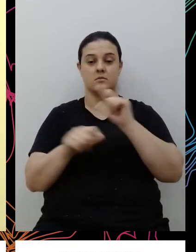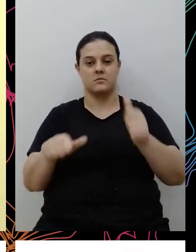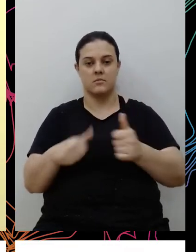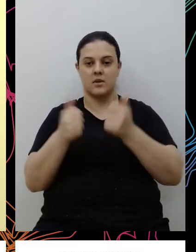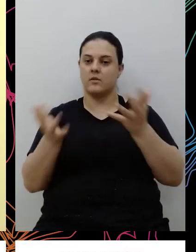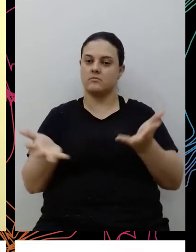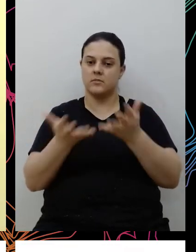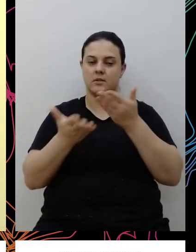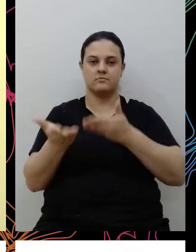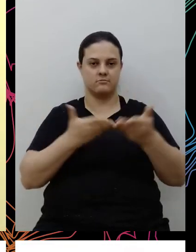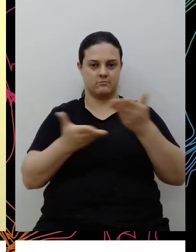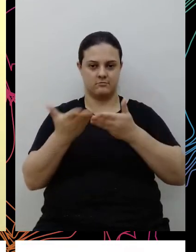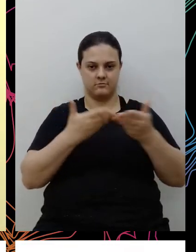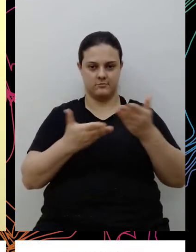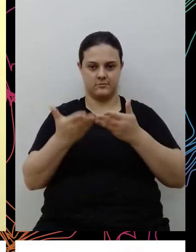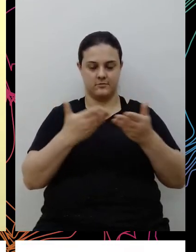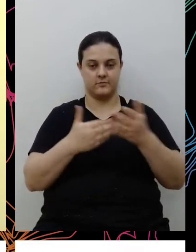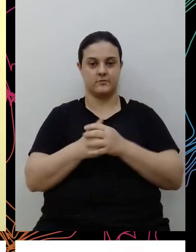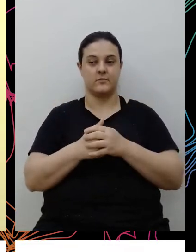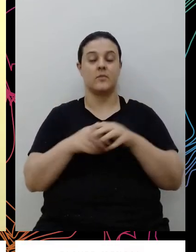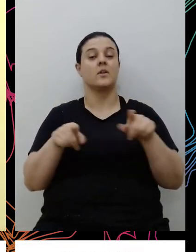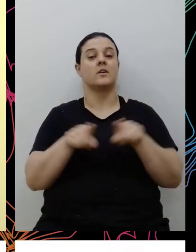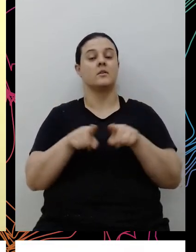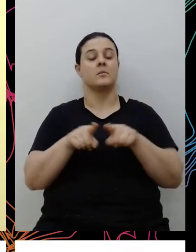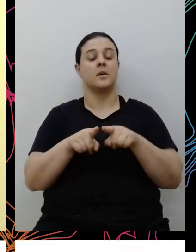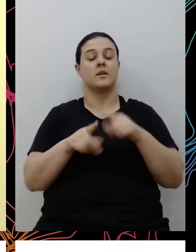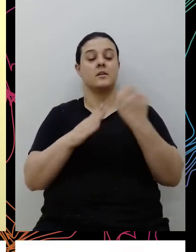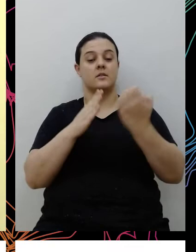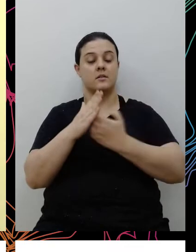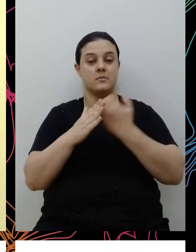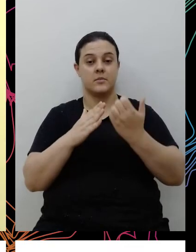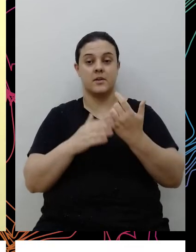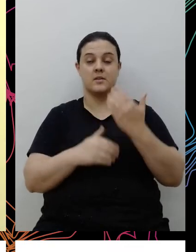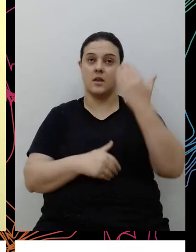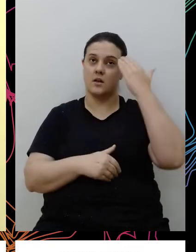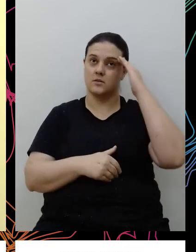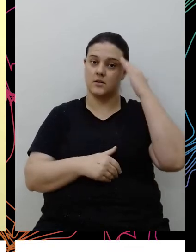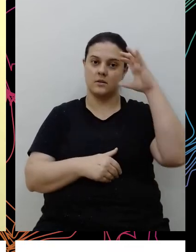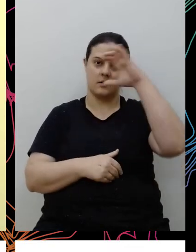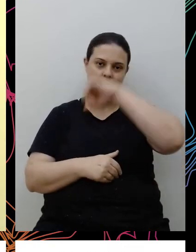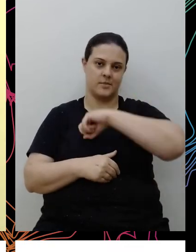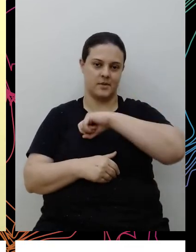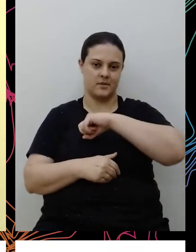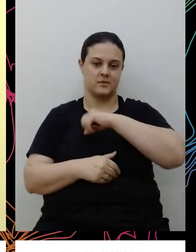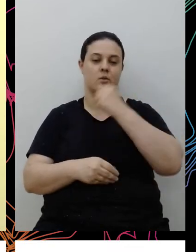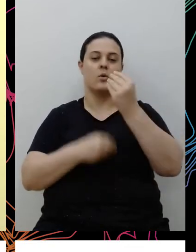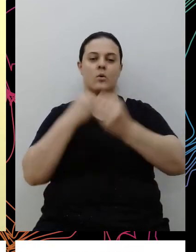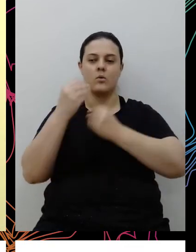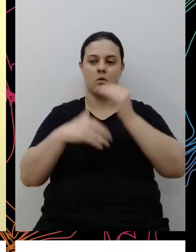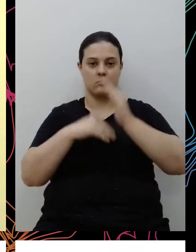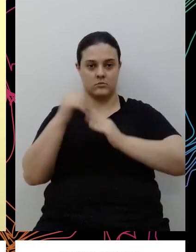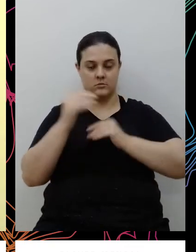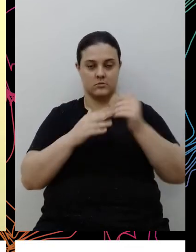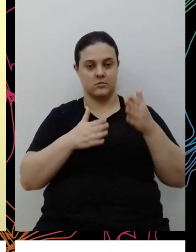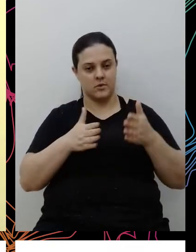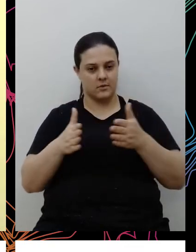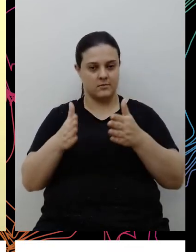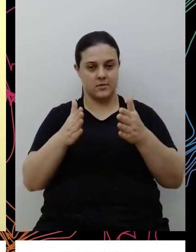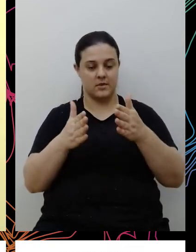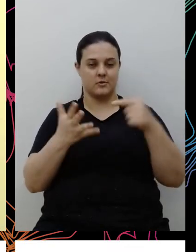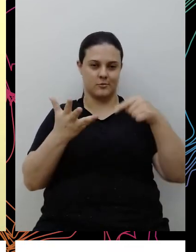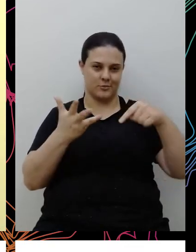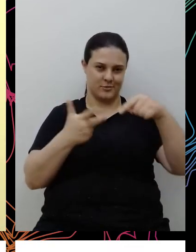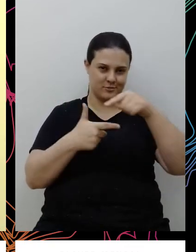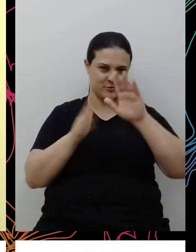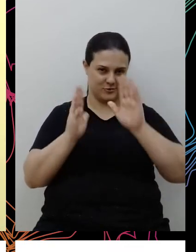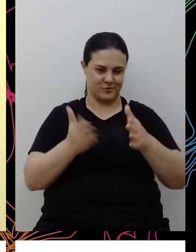trocas, né, e possibilitar que as empresas entendam e aprendam, né, a como executar esses caminhos que foram mencionados aqui,